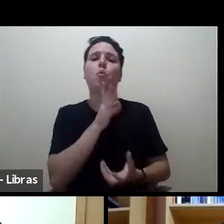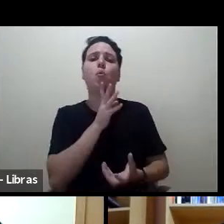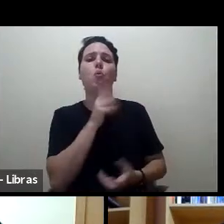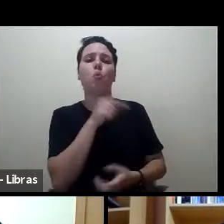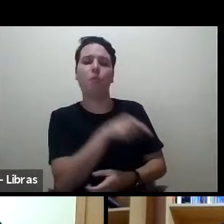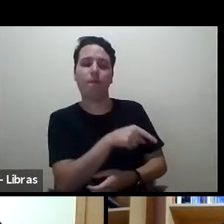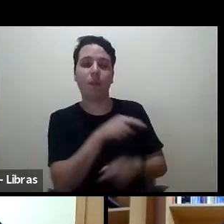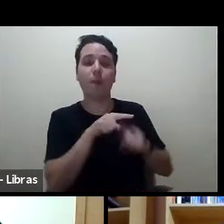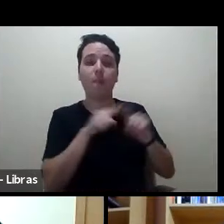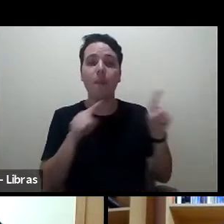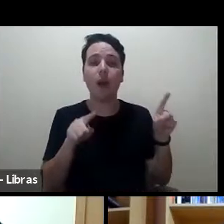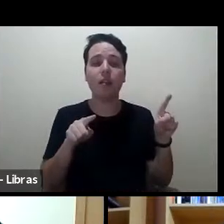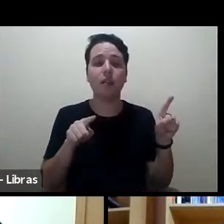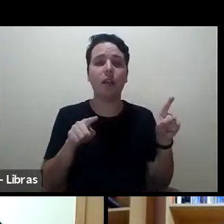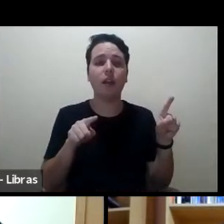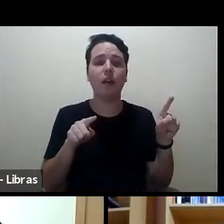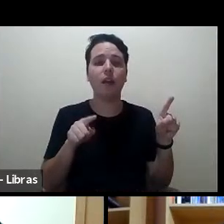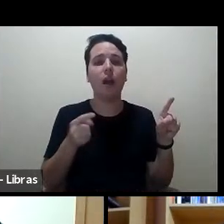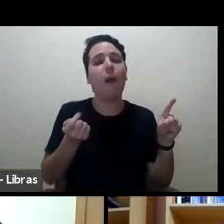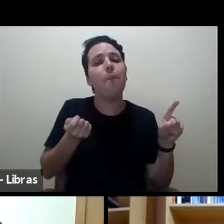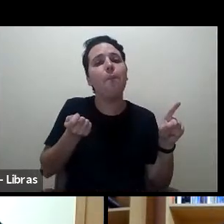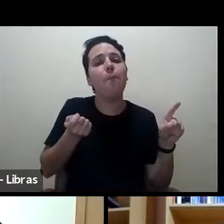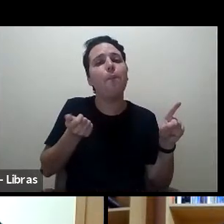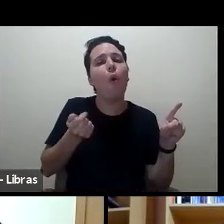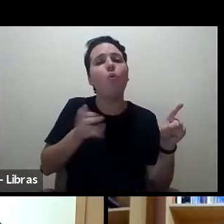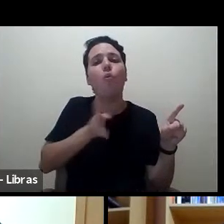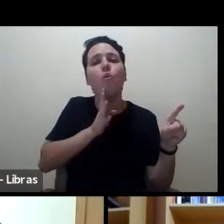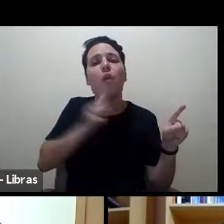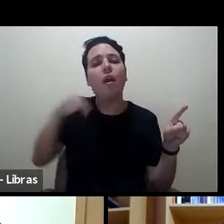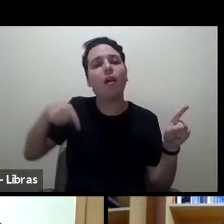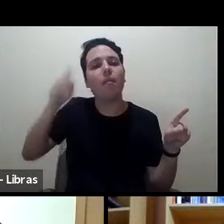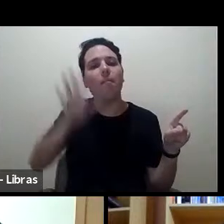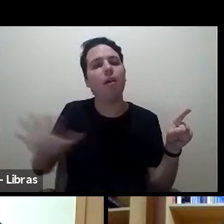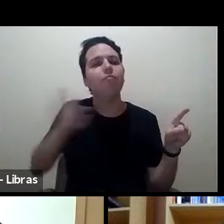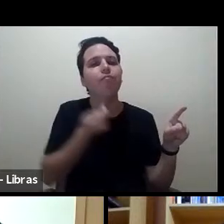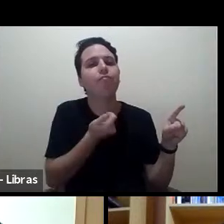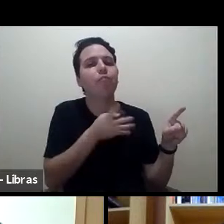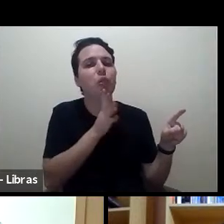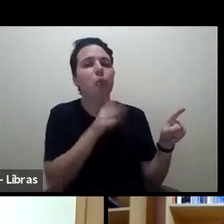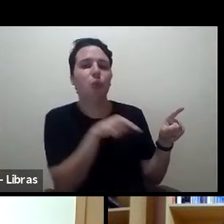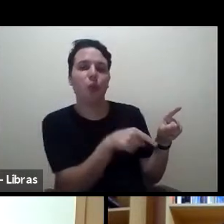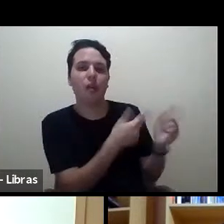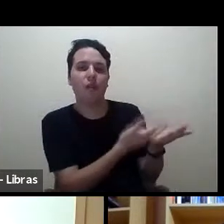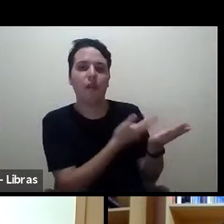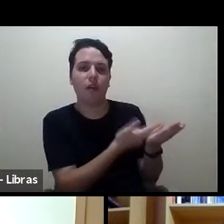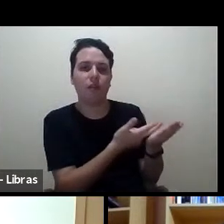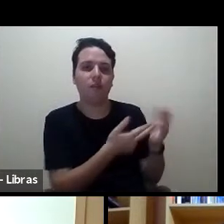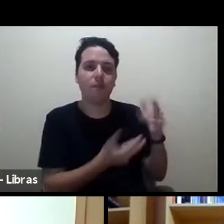relativamente pouco conhecido no Brasil. Gustavo,